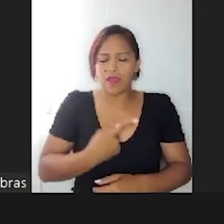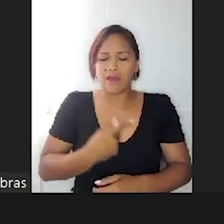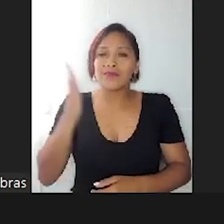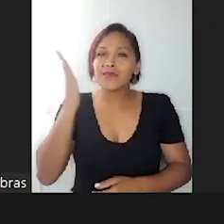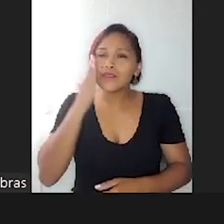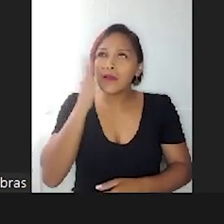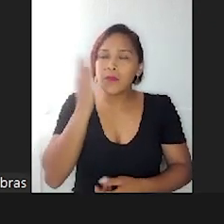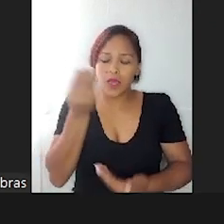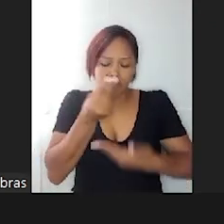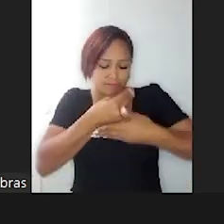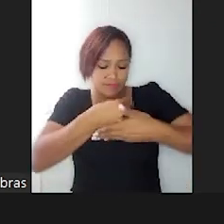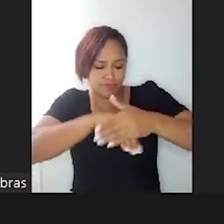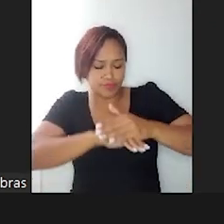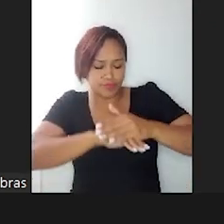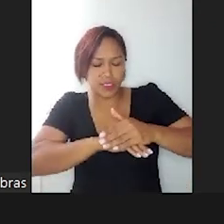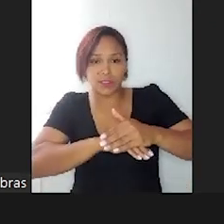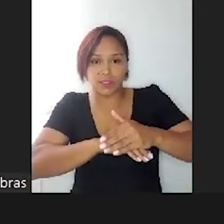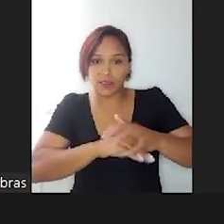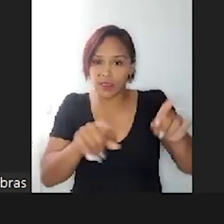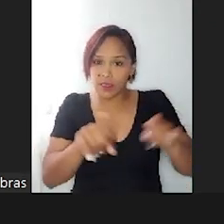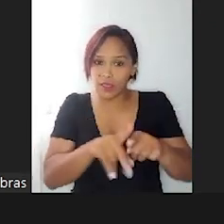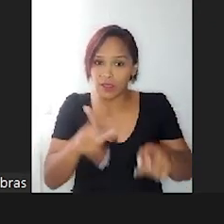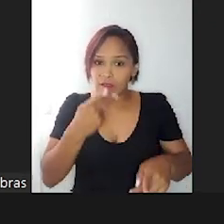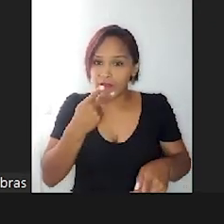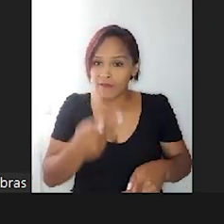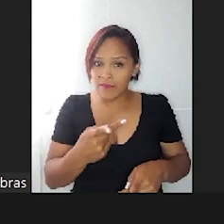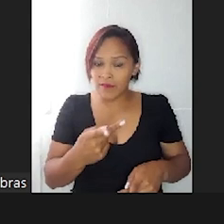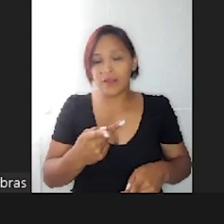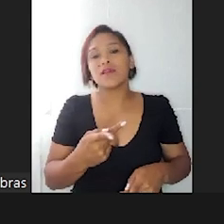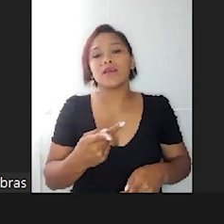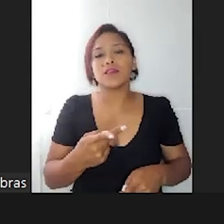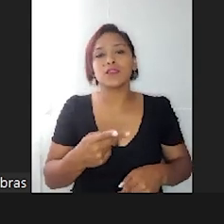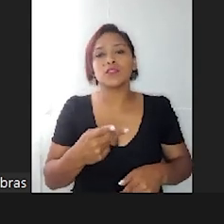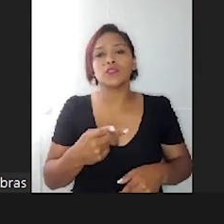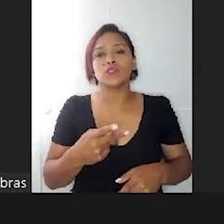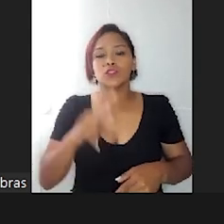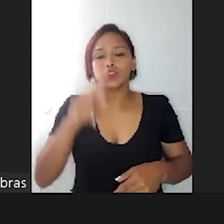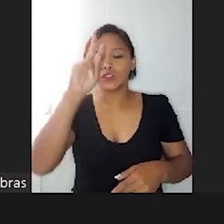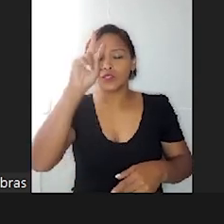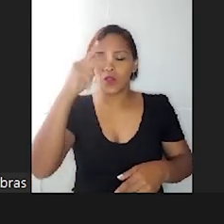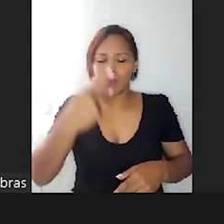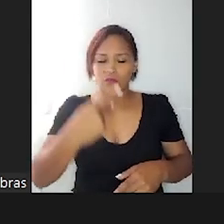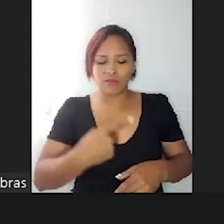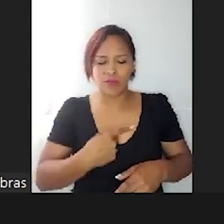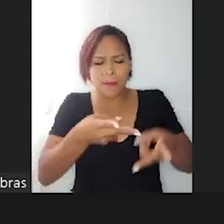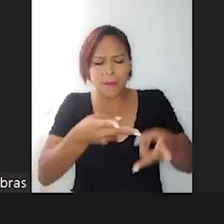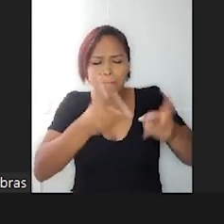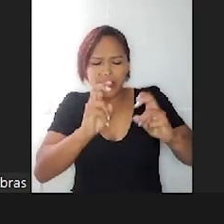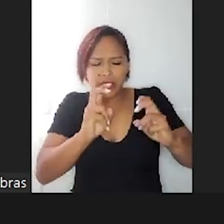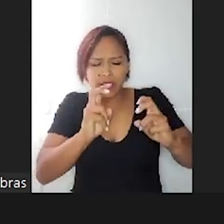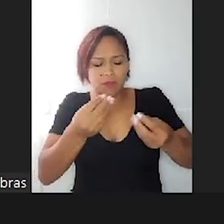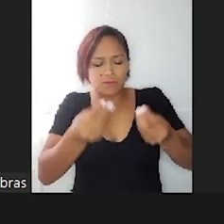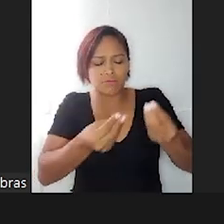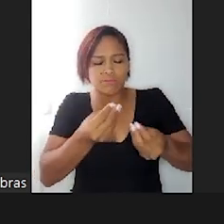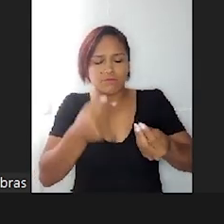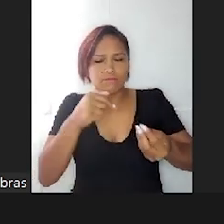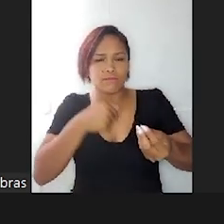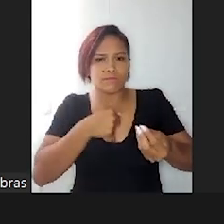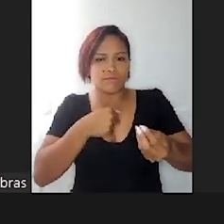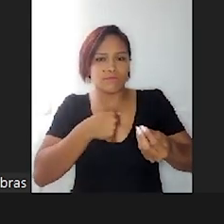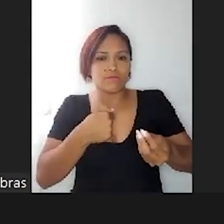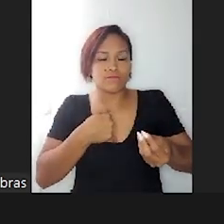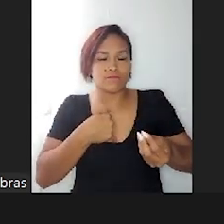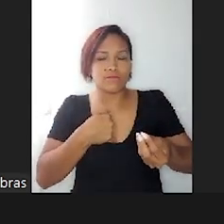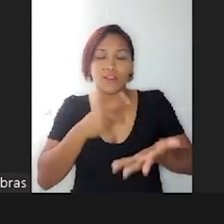que eu falei de olhar para dentro de si e perceber quem eu sou, que